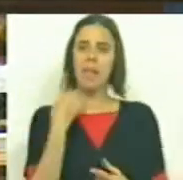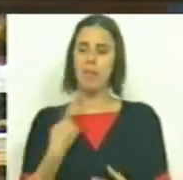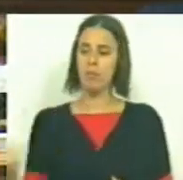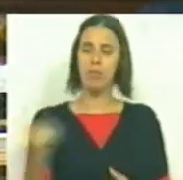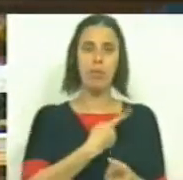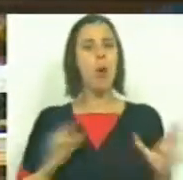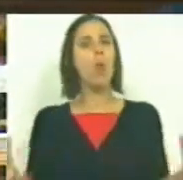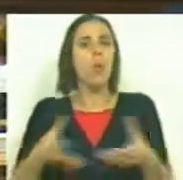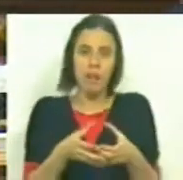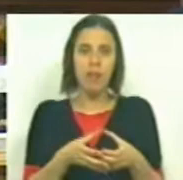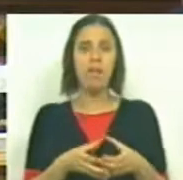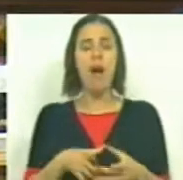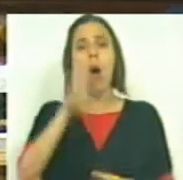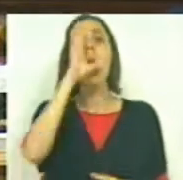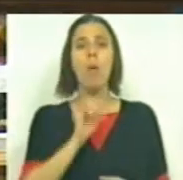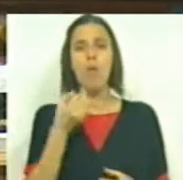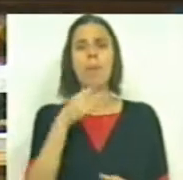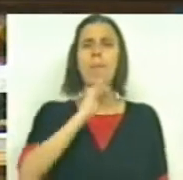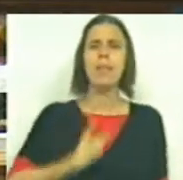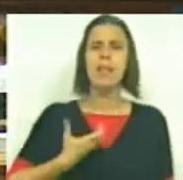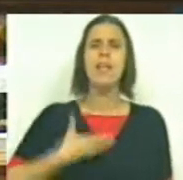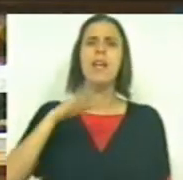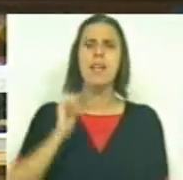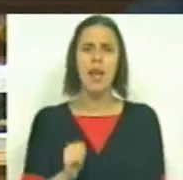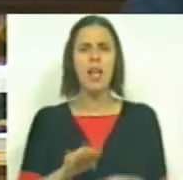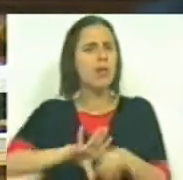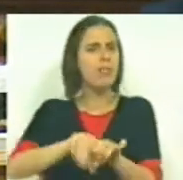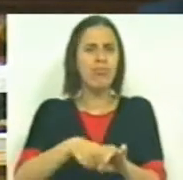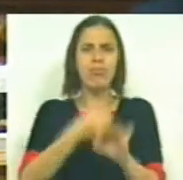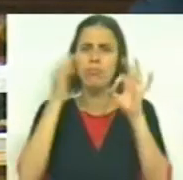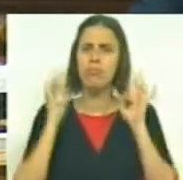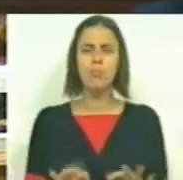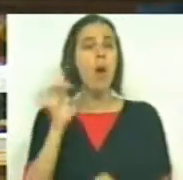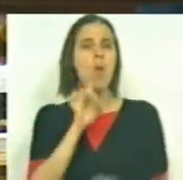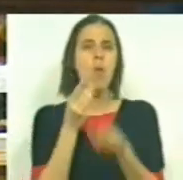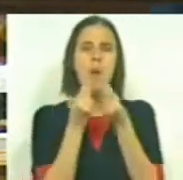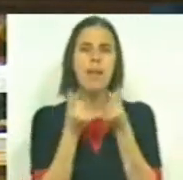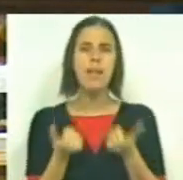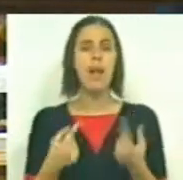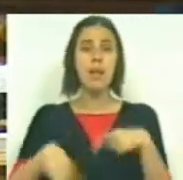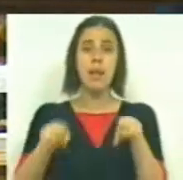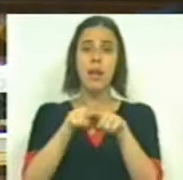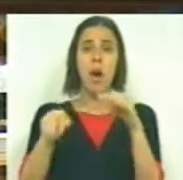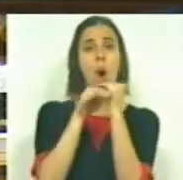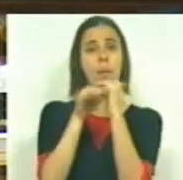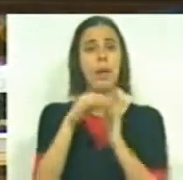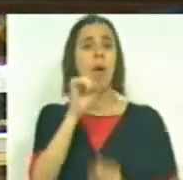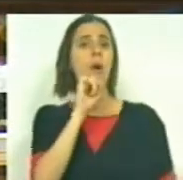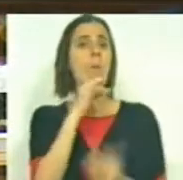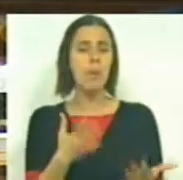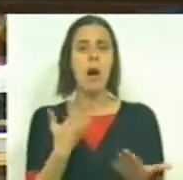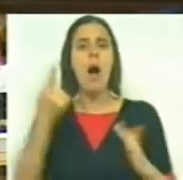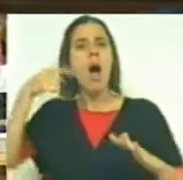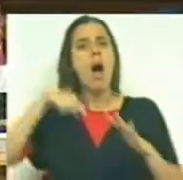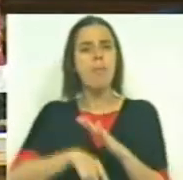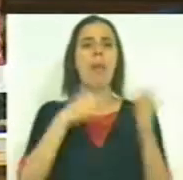individual e coletiva, o governo PSD e CDS destrói a qualidade e a igualdade de oportunidades